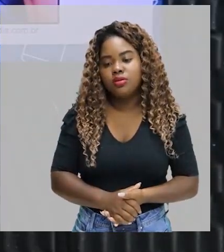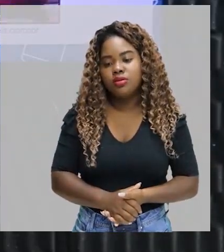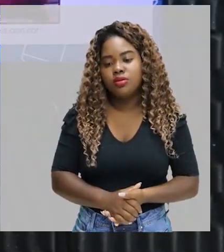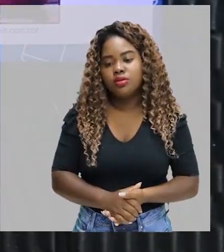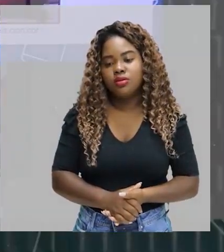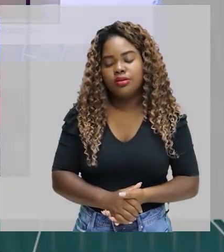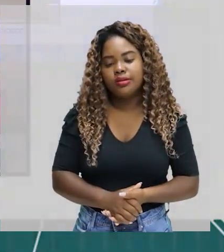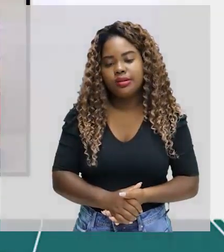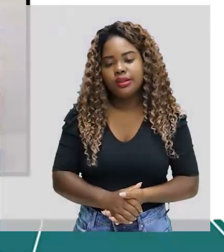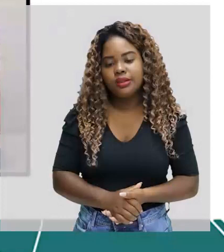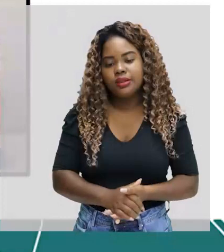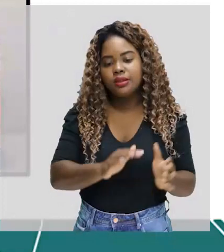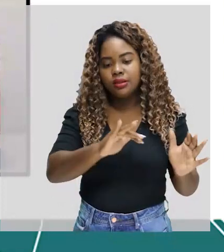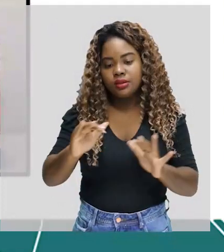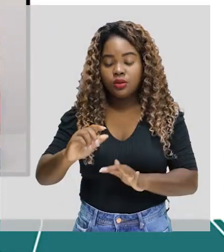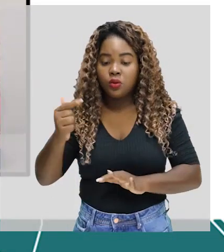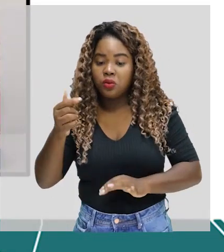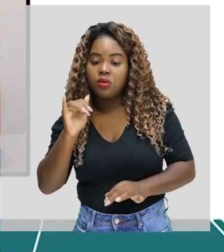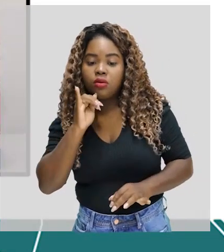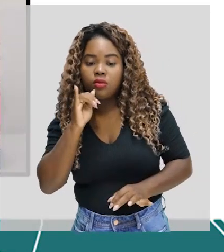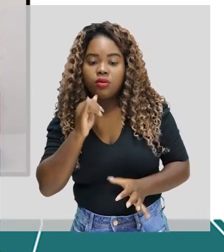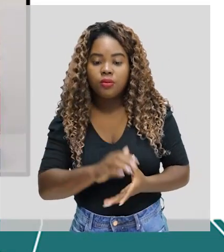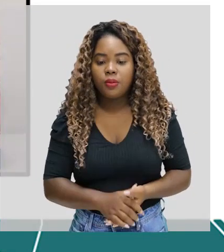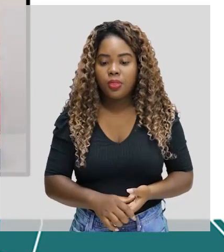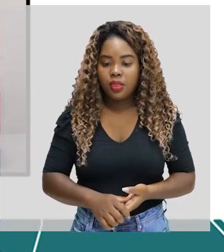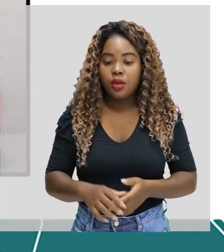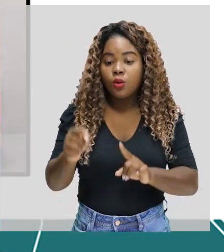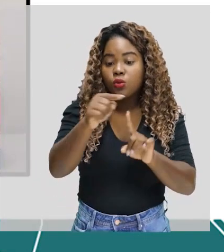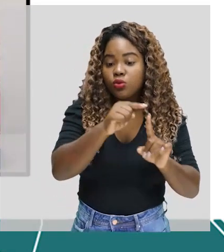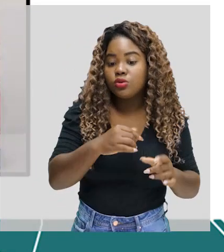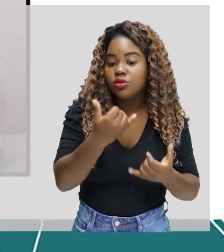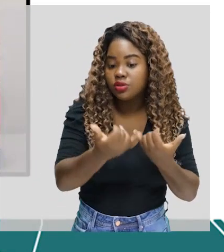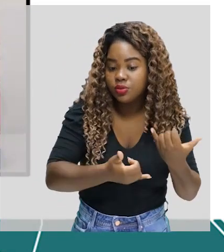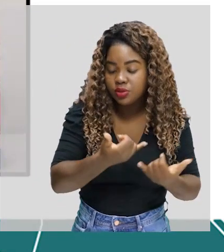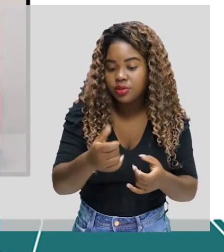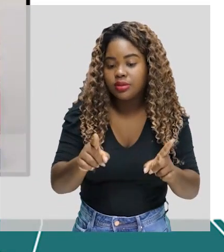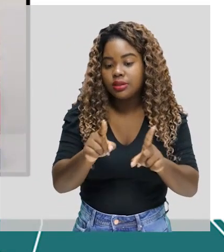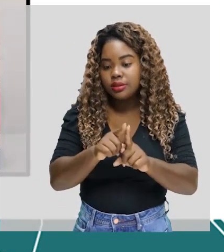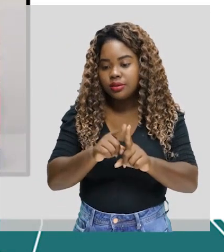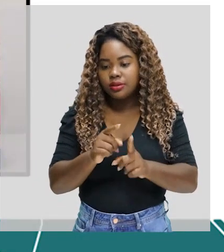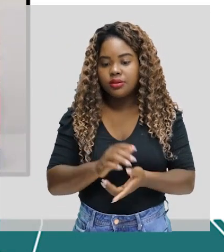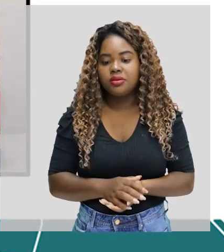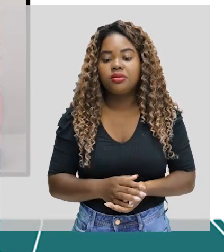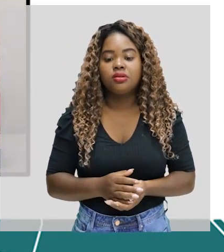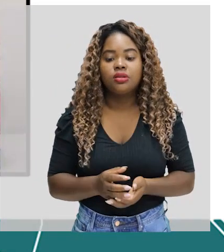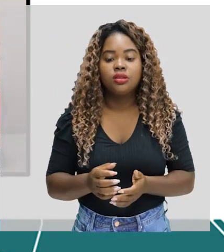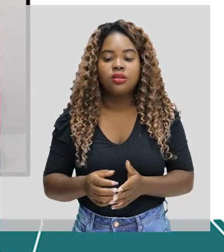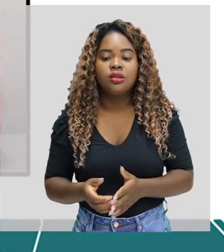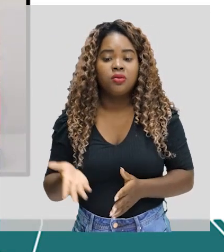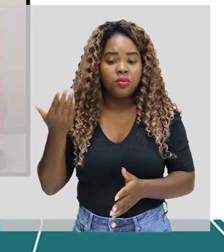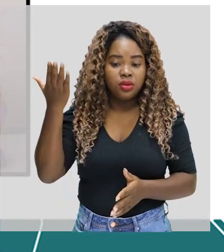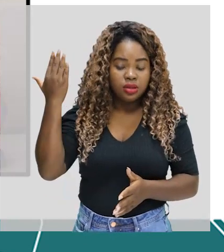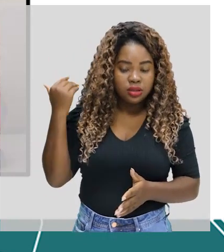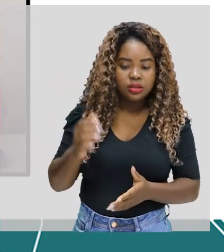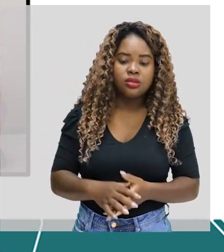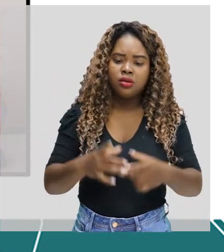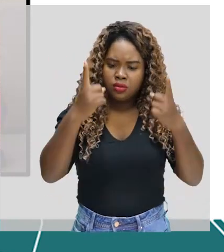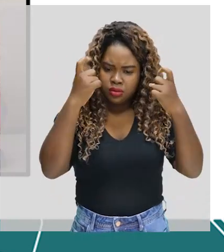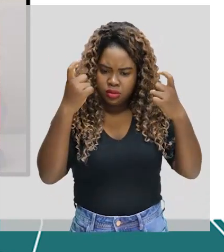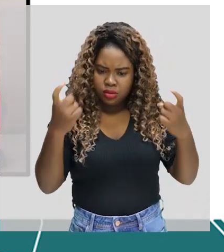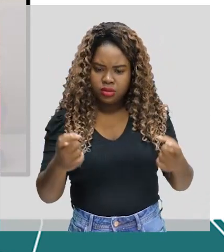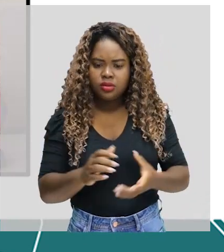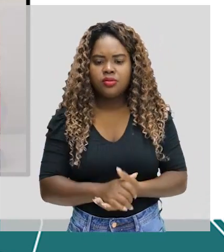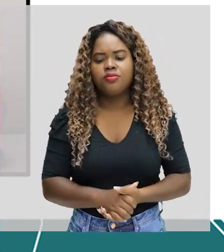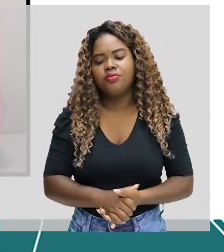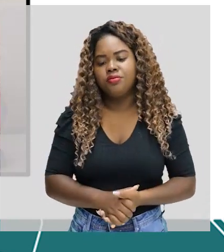movimentar mais. Outro exemplo, os tipos de brincadeiras. Antigamente, até por conta da violência, muitas